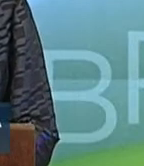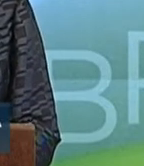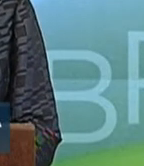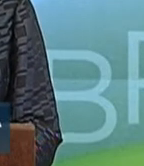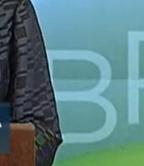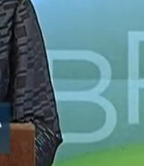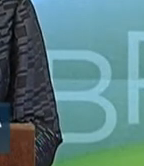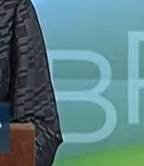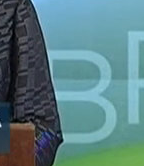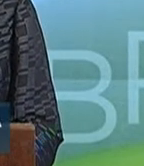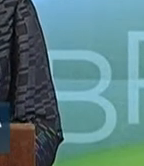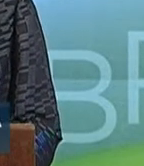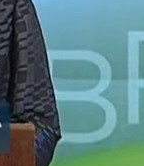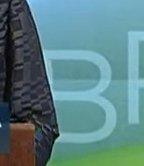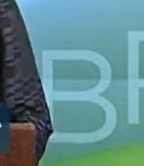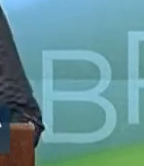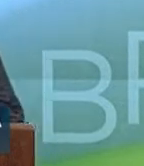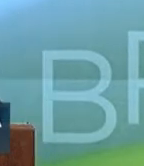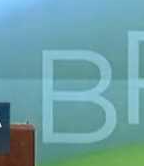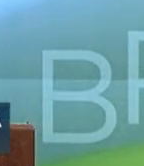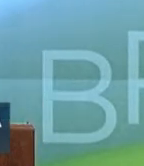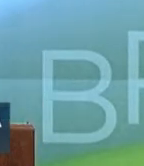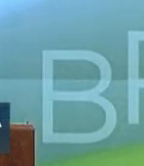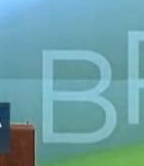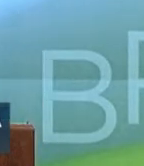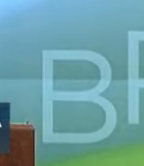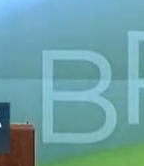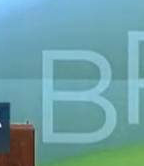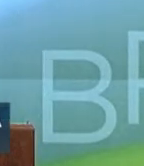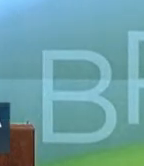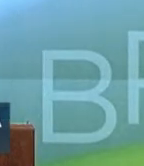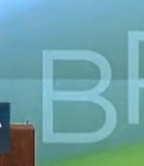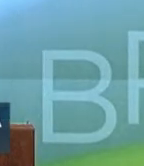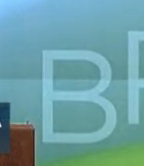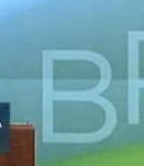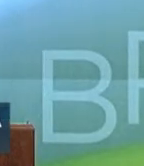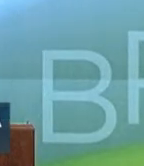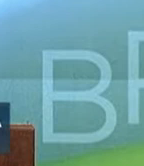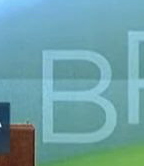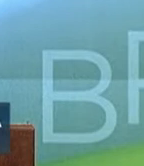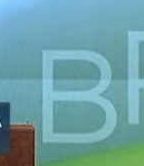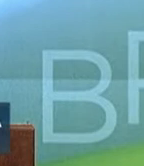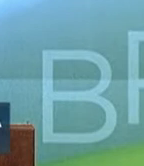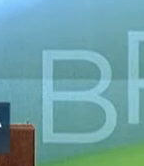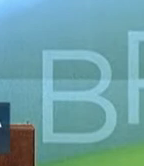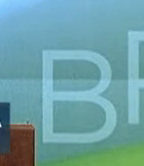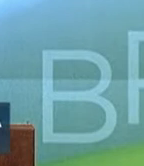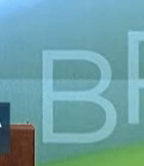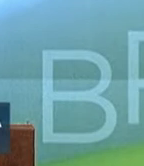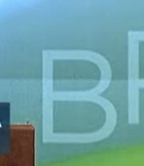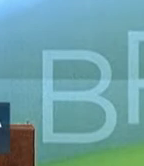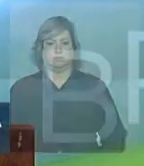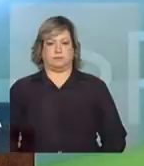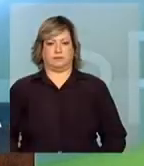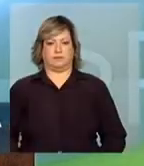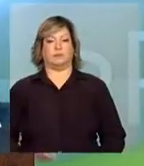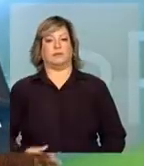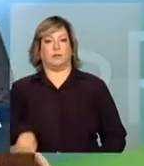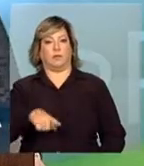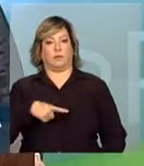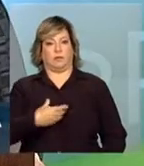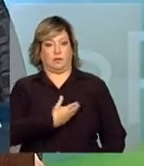condições de igualdade, cabendo ao Estado brasileiro organizar os arrendamentos e as